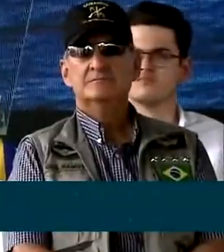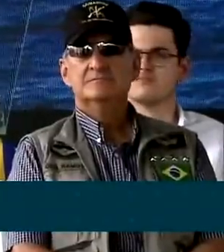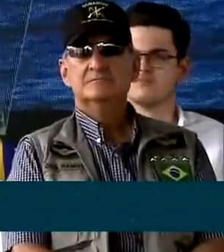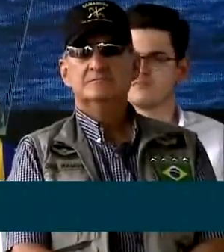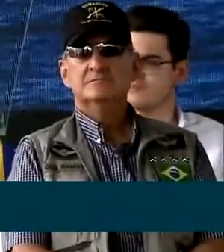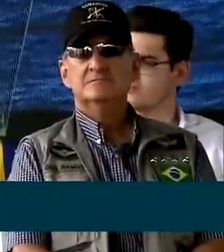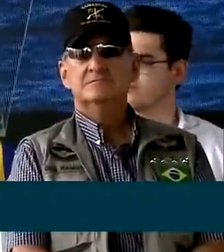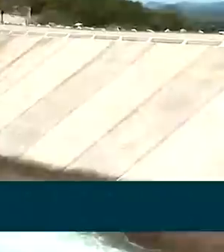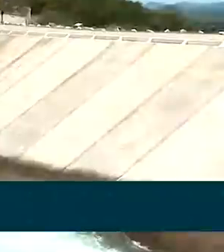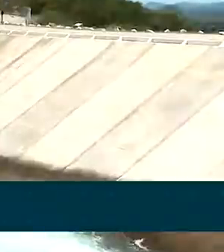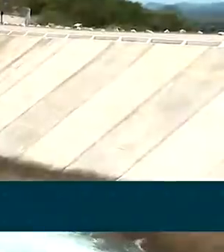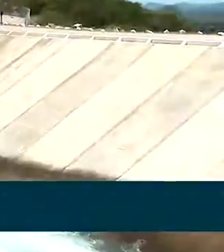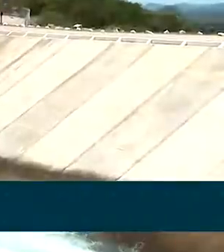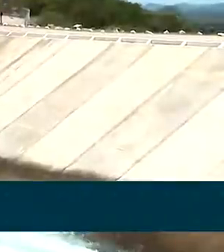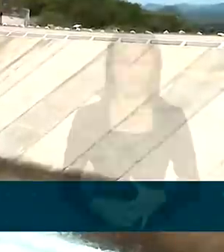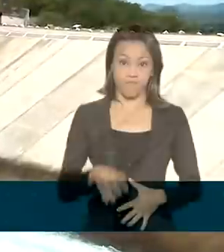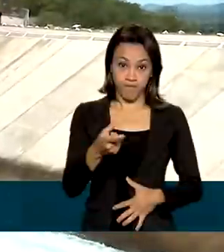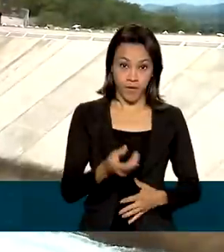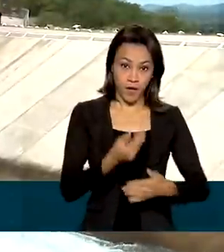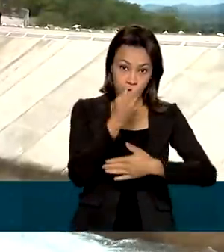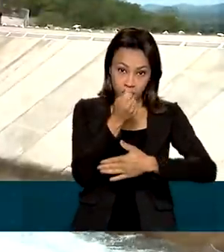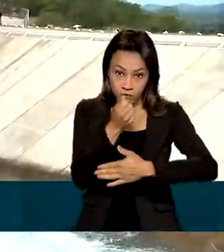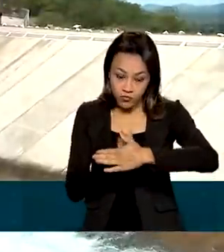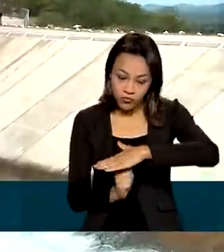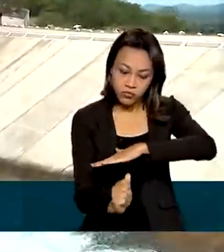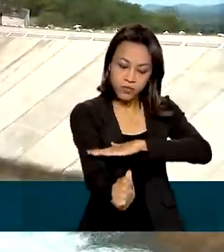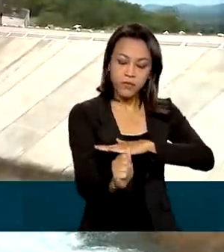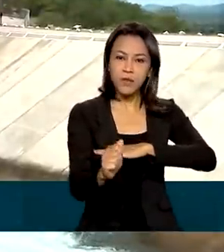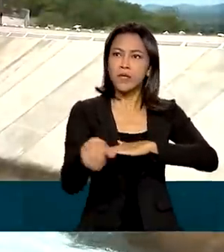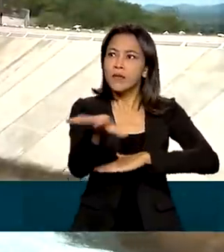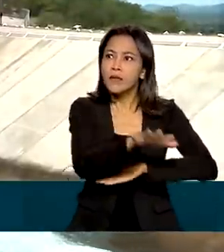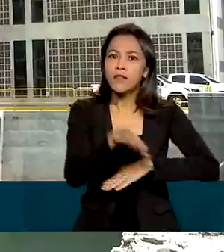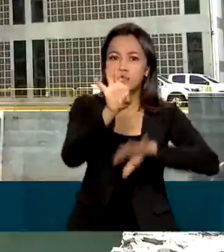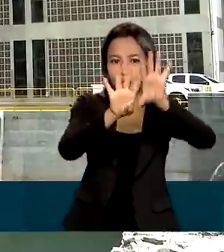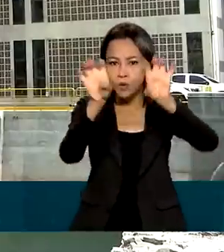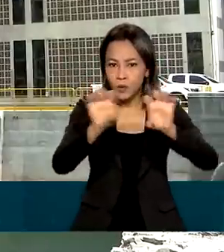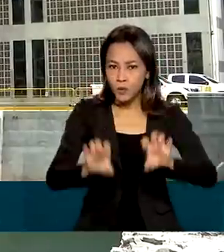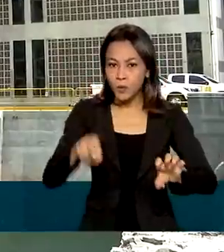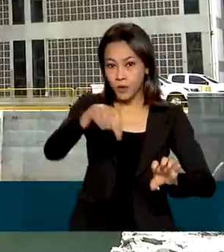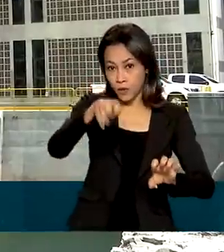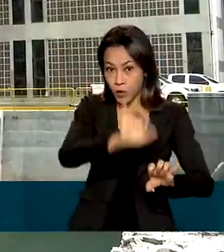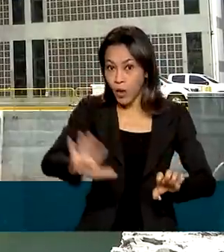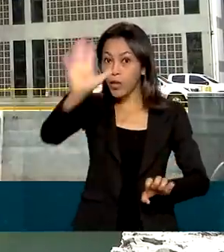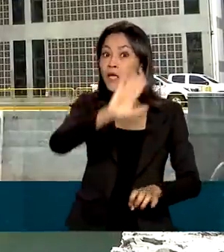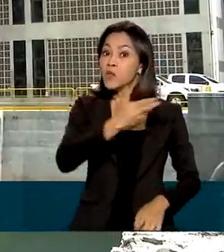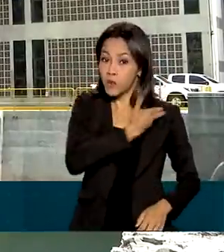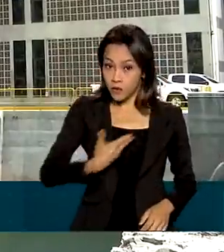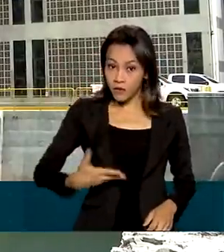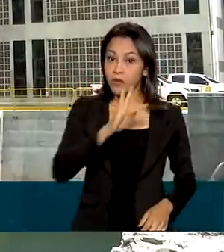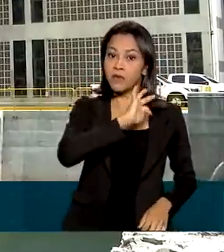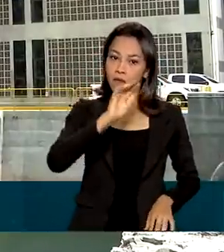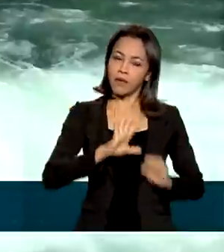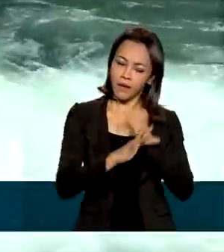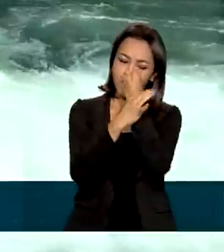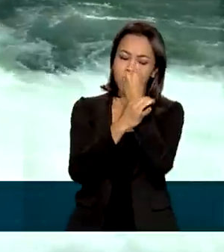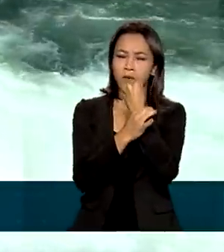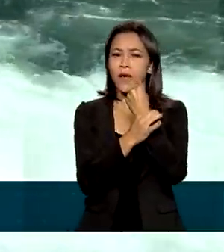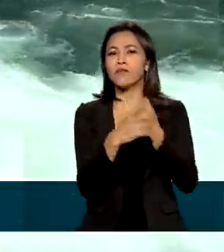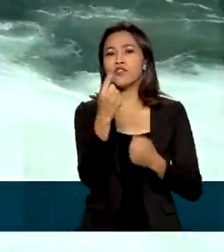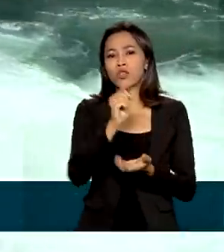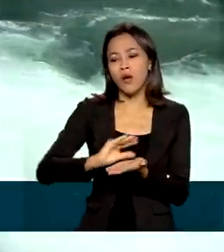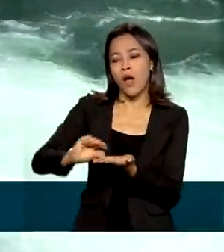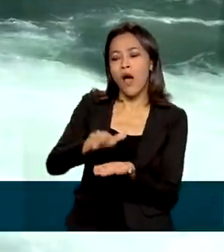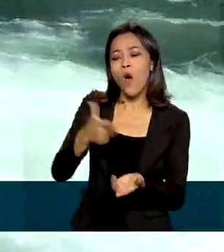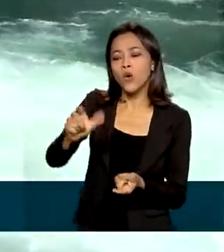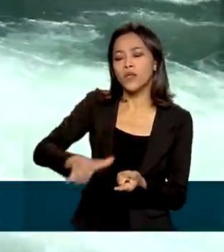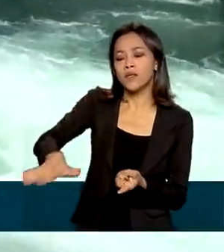refeitas. Além de investimentos em infraestrutura no Nordeste, o governo federal tem garantido recursos a outras áreas, como